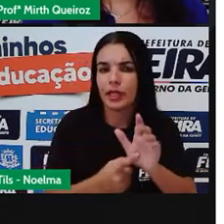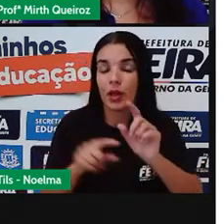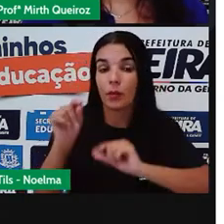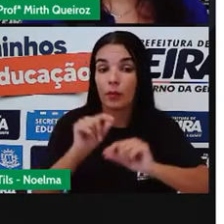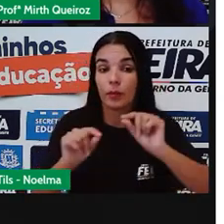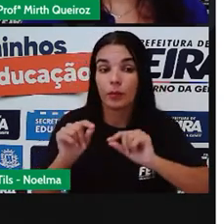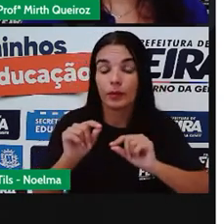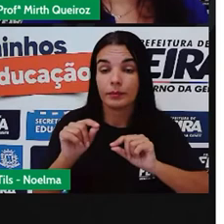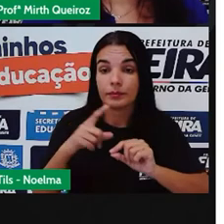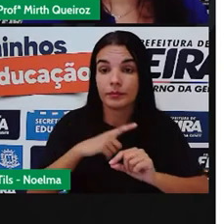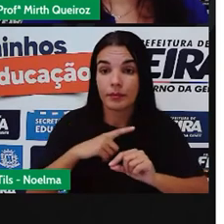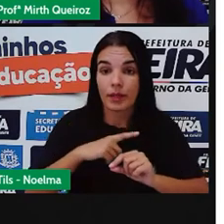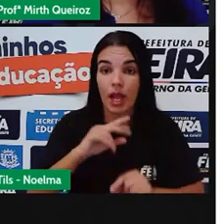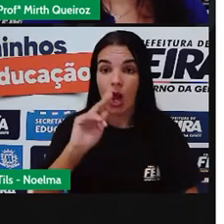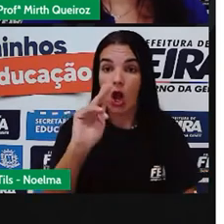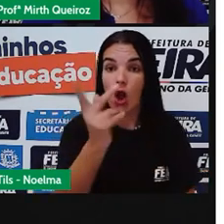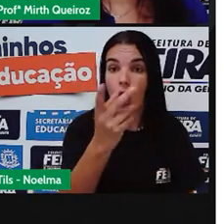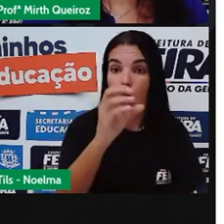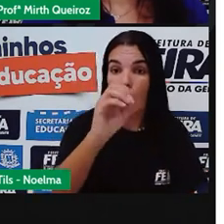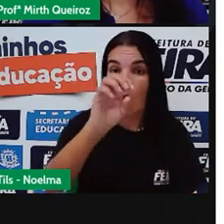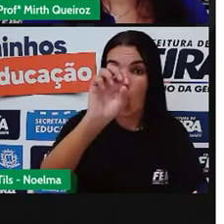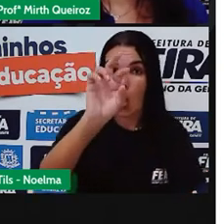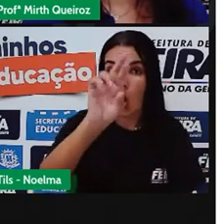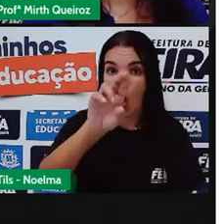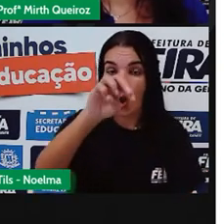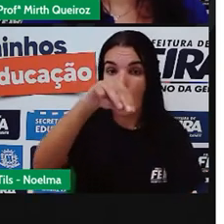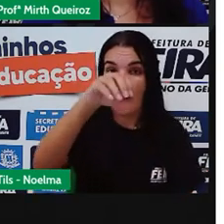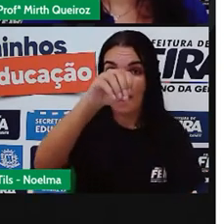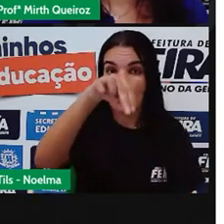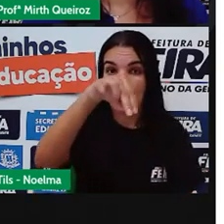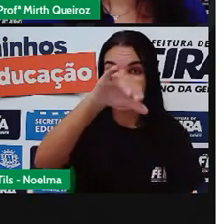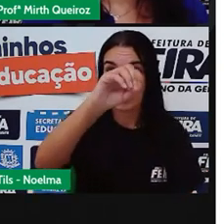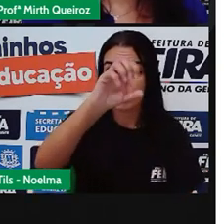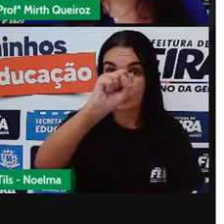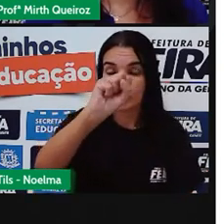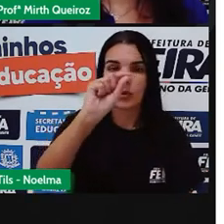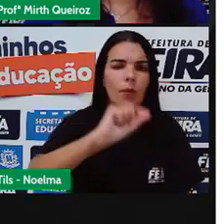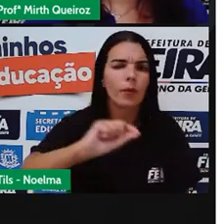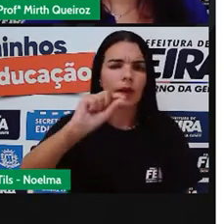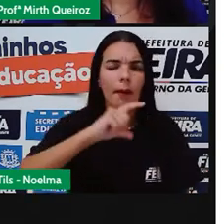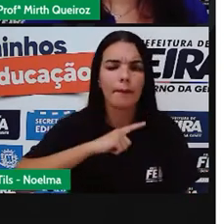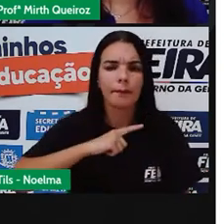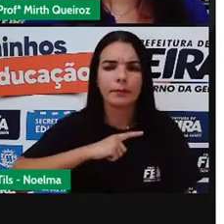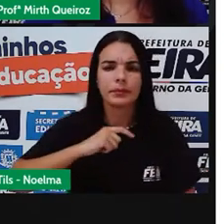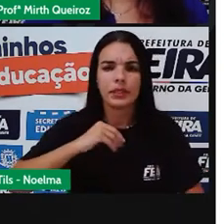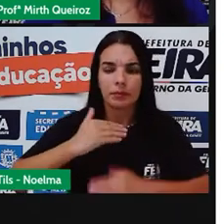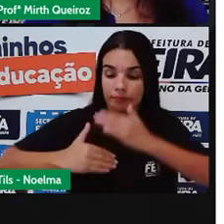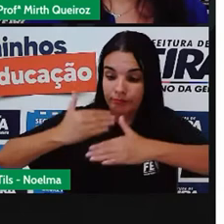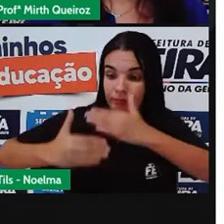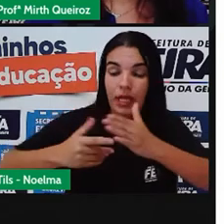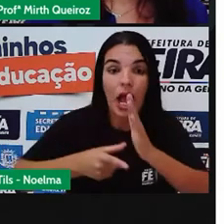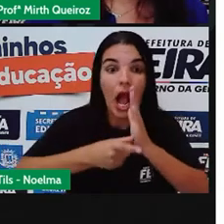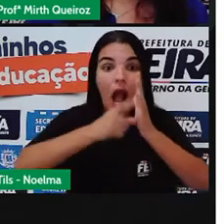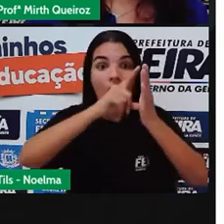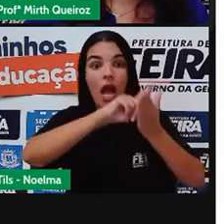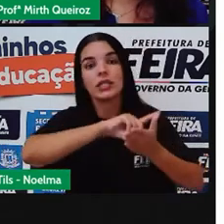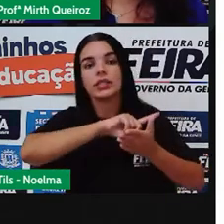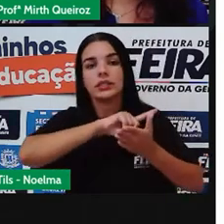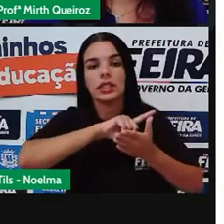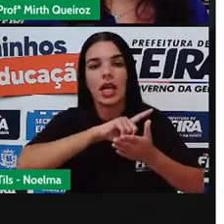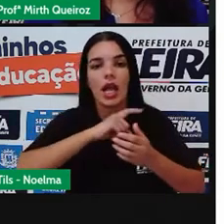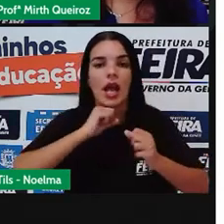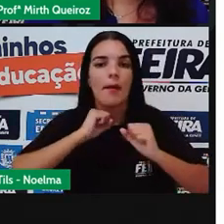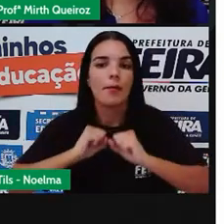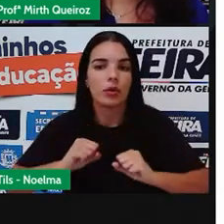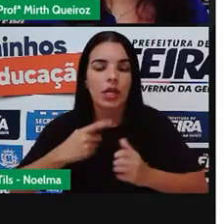ou a um fator que faz com que as glândulas o secretem antecipadamente. E um desses fatores podem